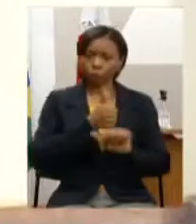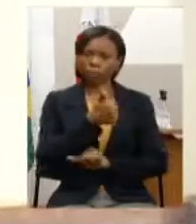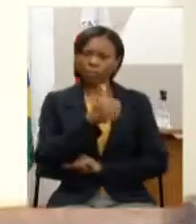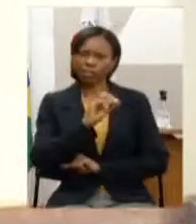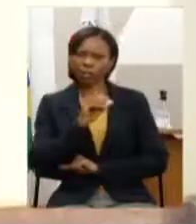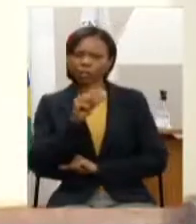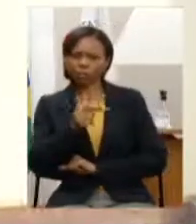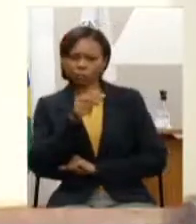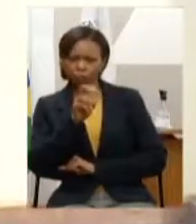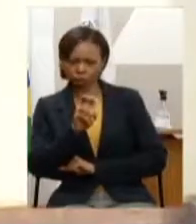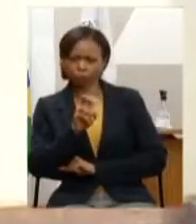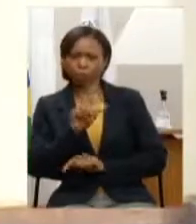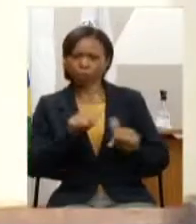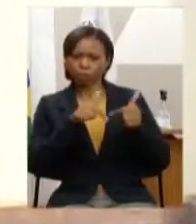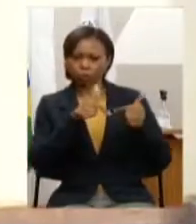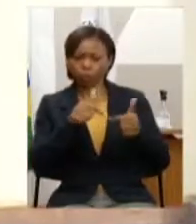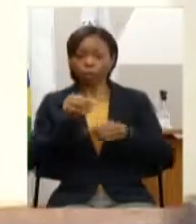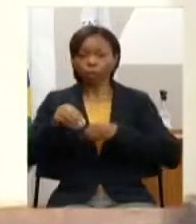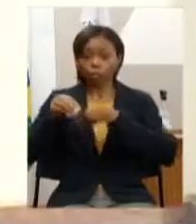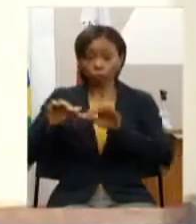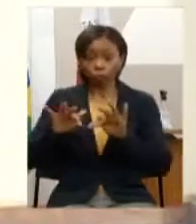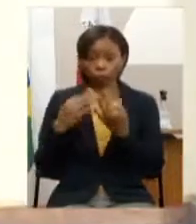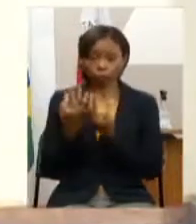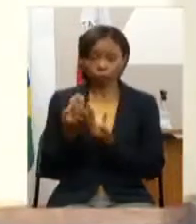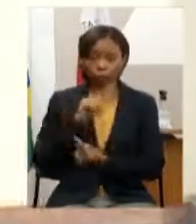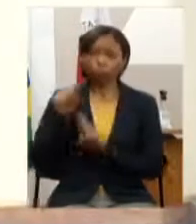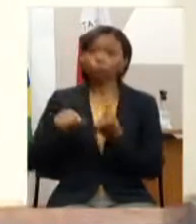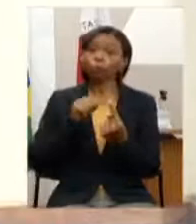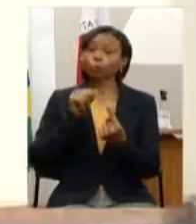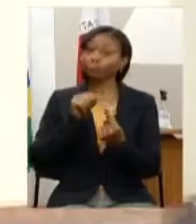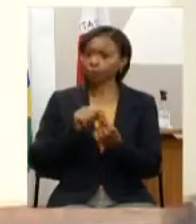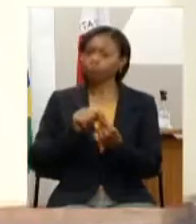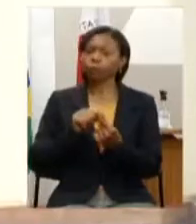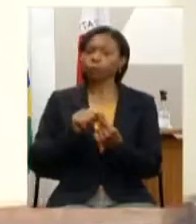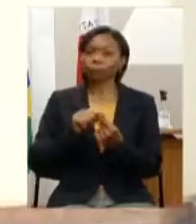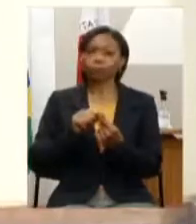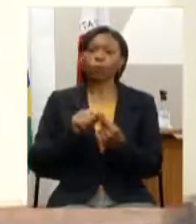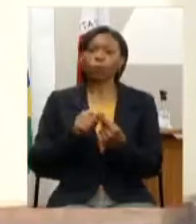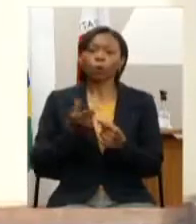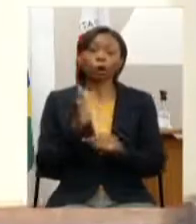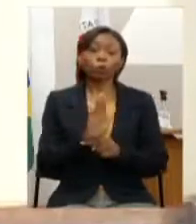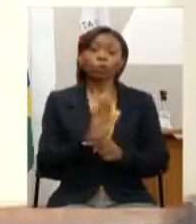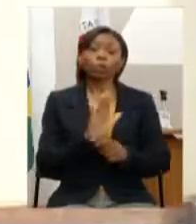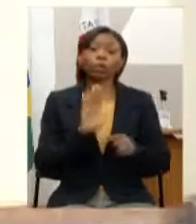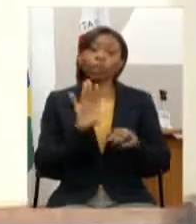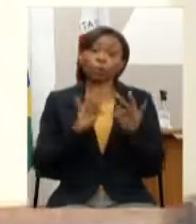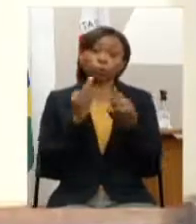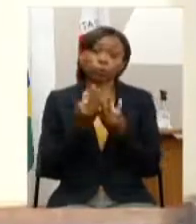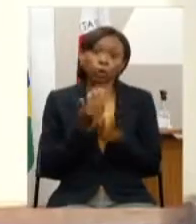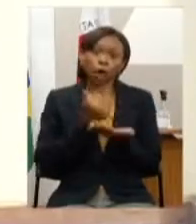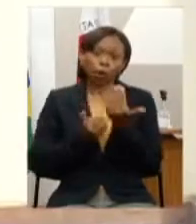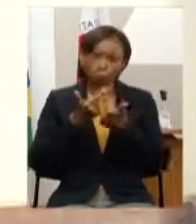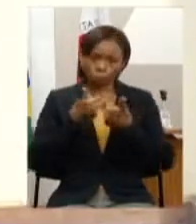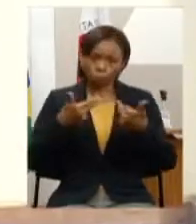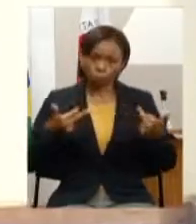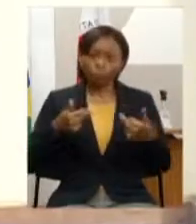Feira da Agricultura Familiar com a finalidade de realizar uma Feira Estadual da Agricultura Familiar Agriminas com objetivo público já